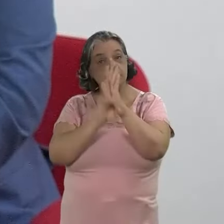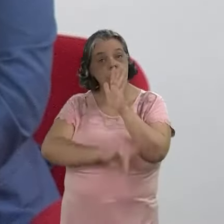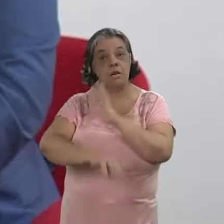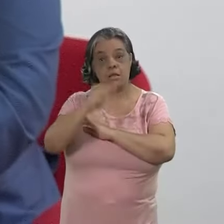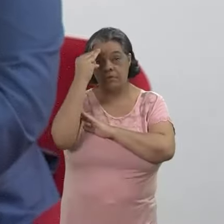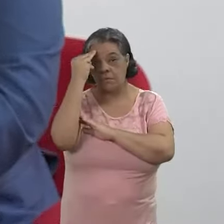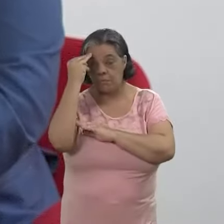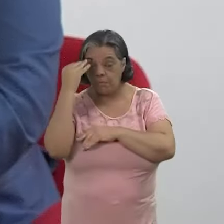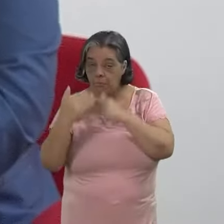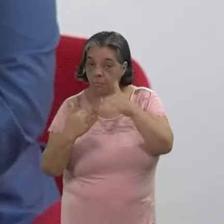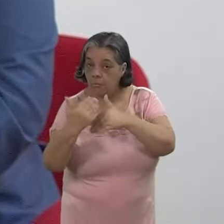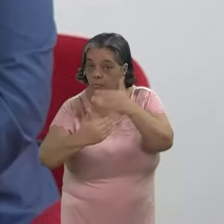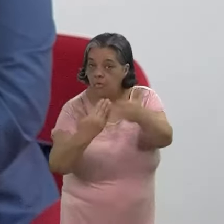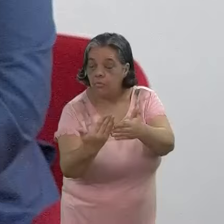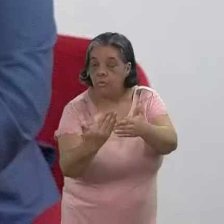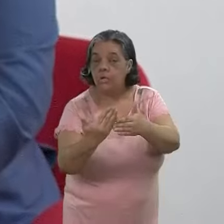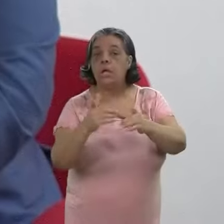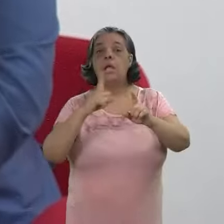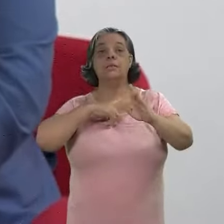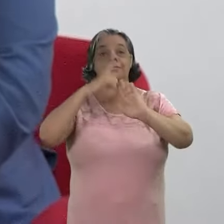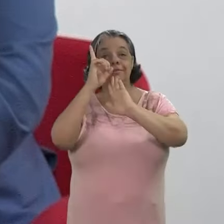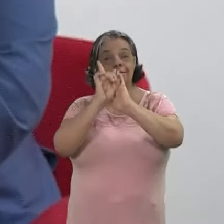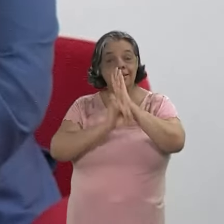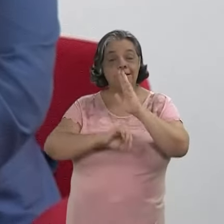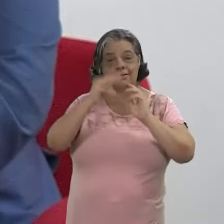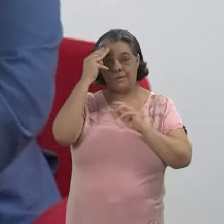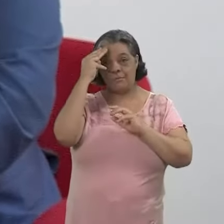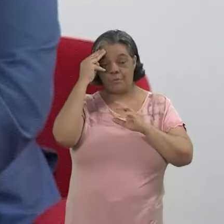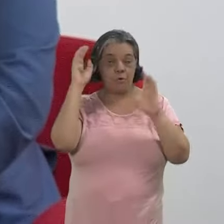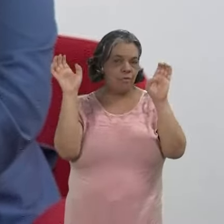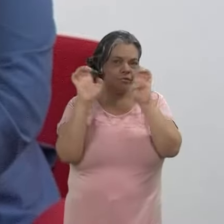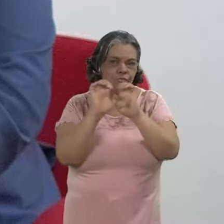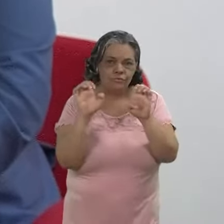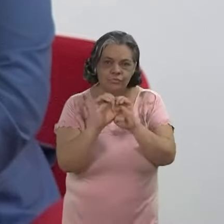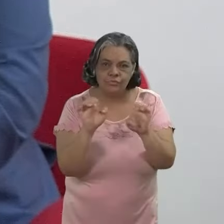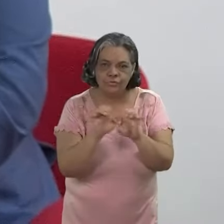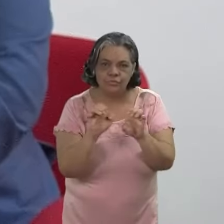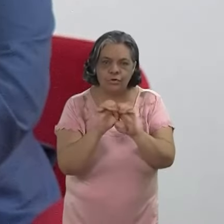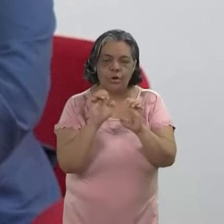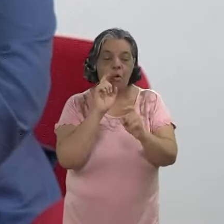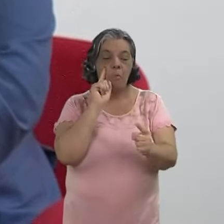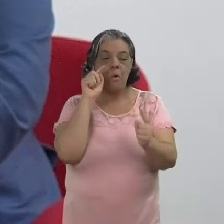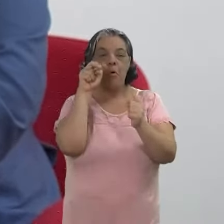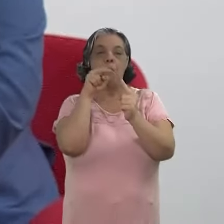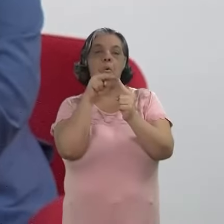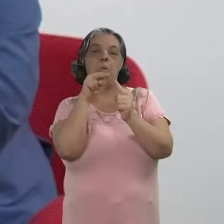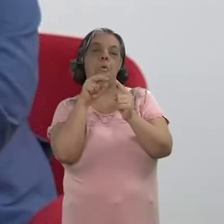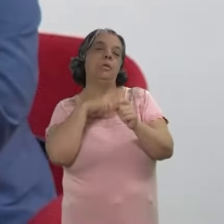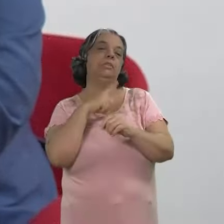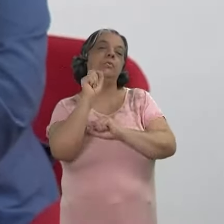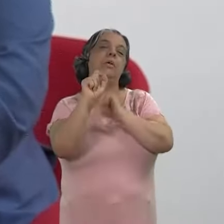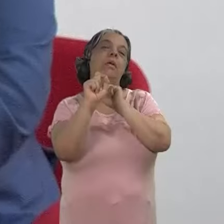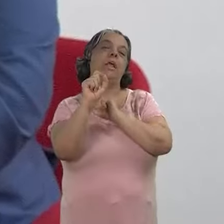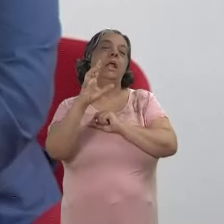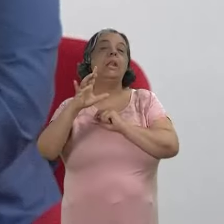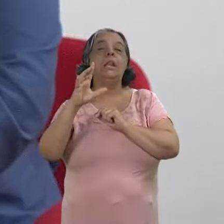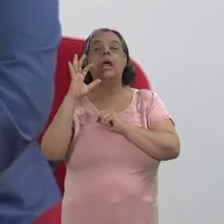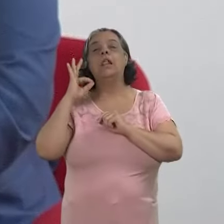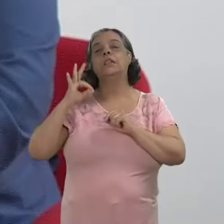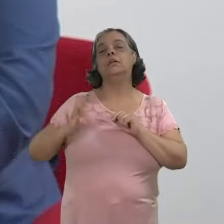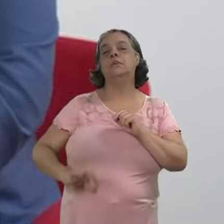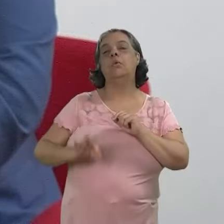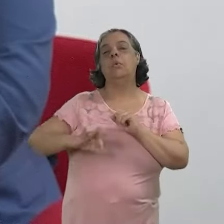esse direito à memória é transgeracional, esse direito à memória é estruturante do ponto de vista da dignidade humana.